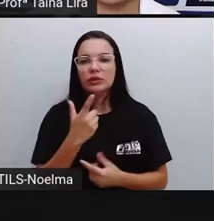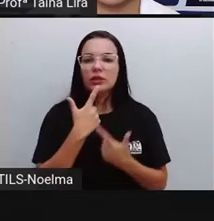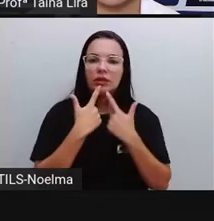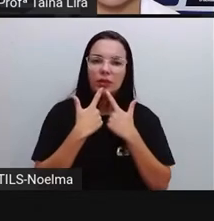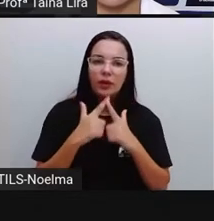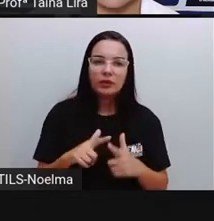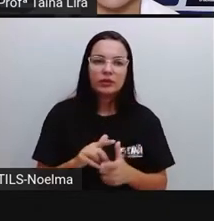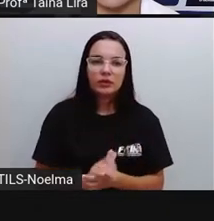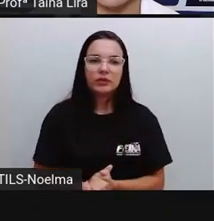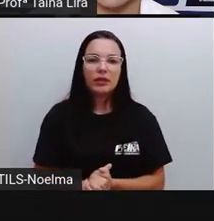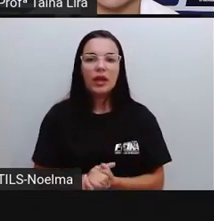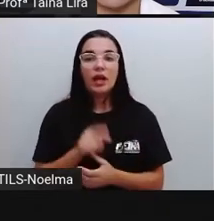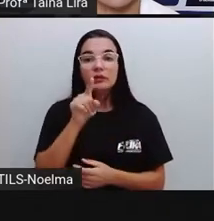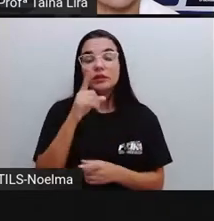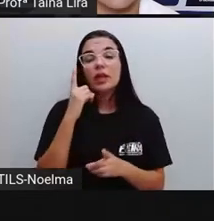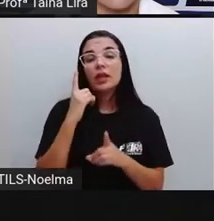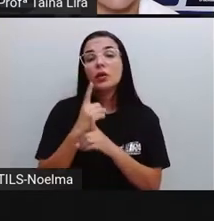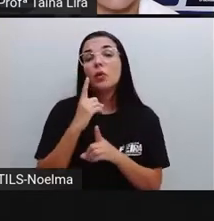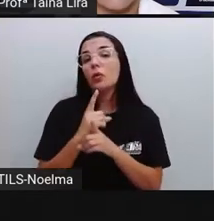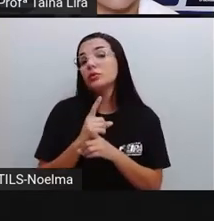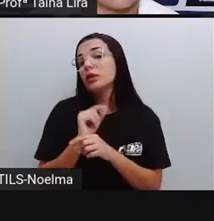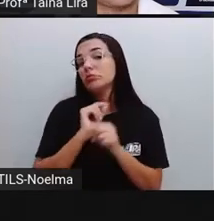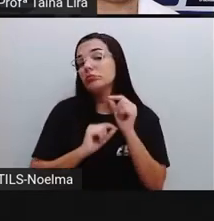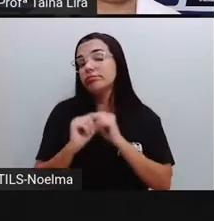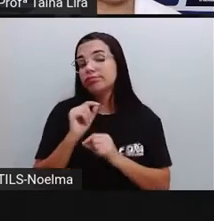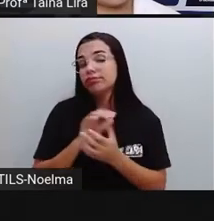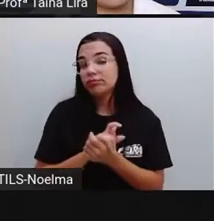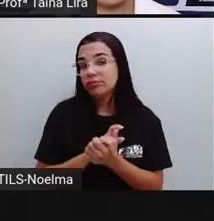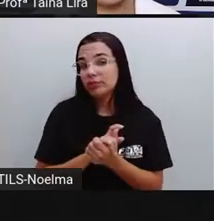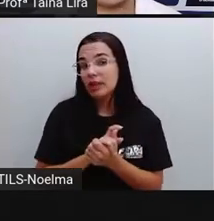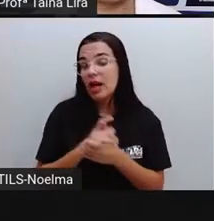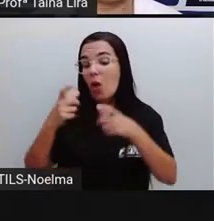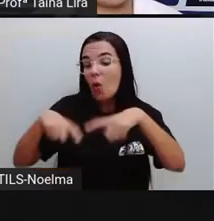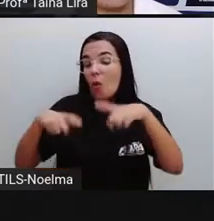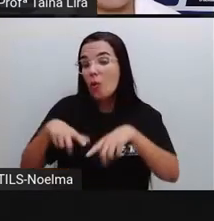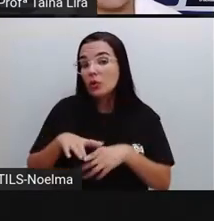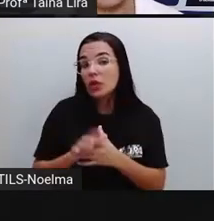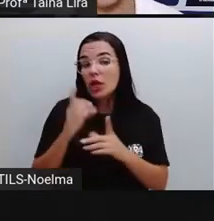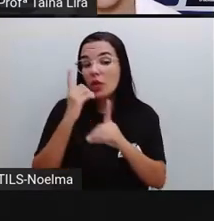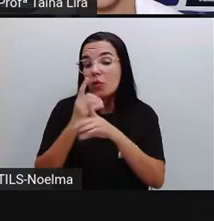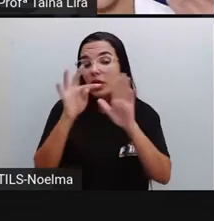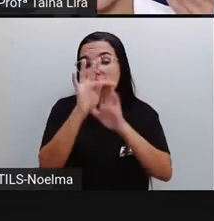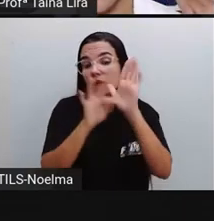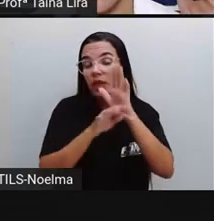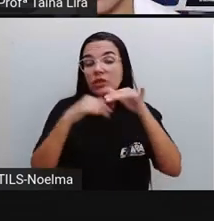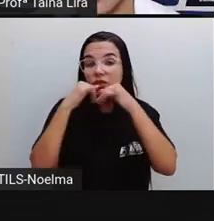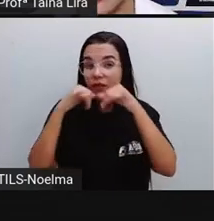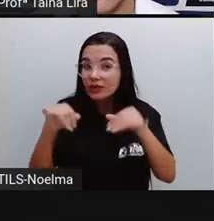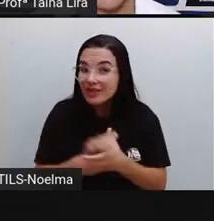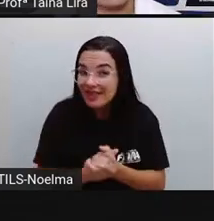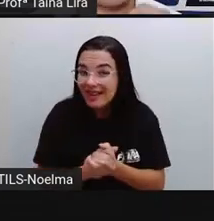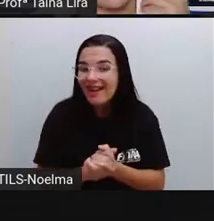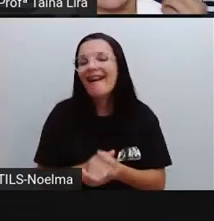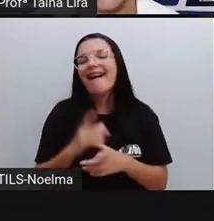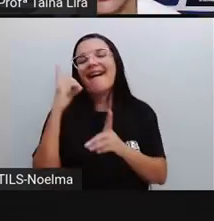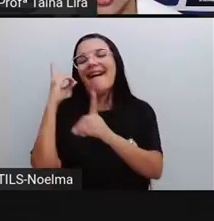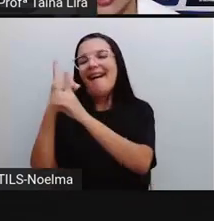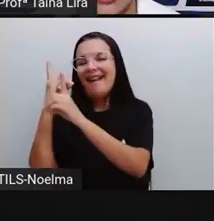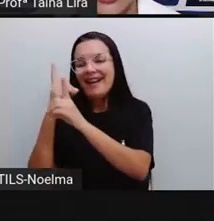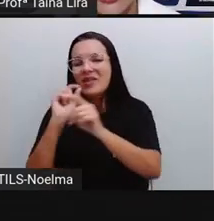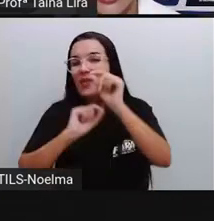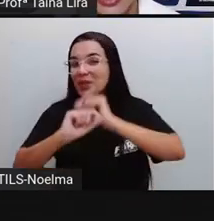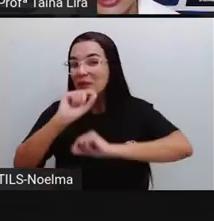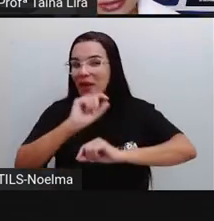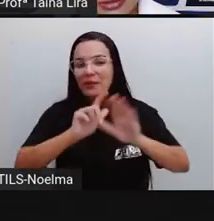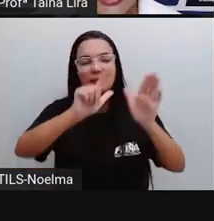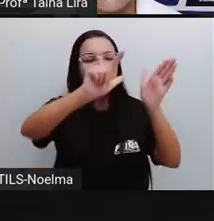Você encontra este tipo de texto, olha lá, em jornais, né? Lembra que a Pró falou lá no jornal impresso que não vem só texto